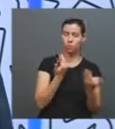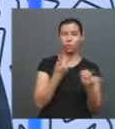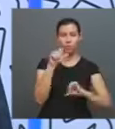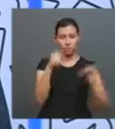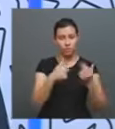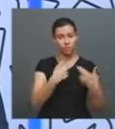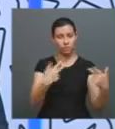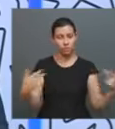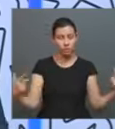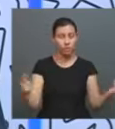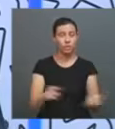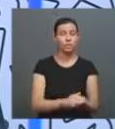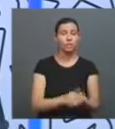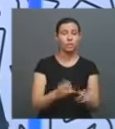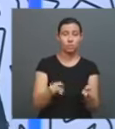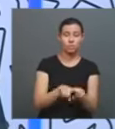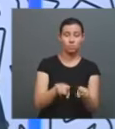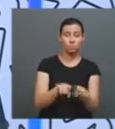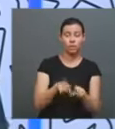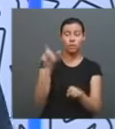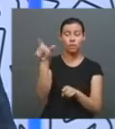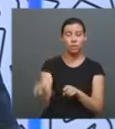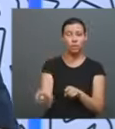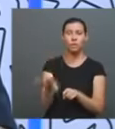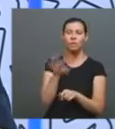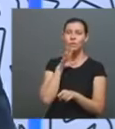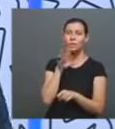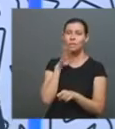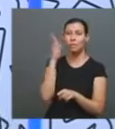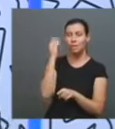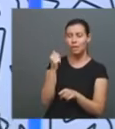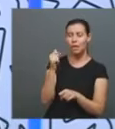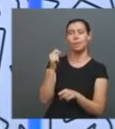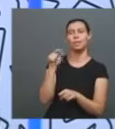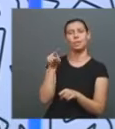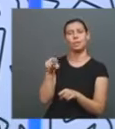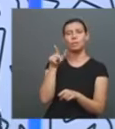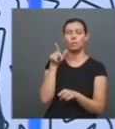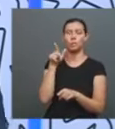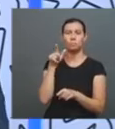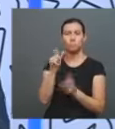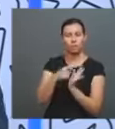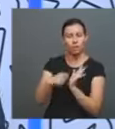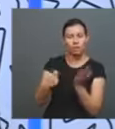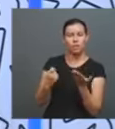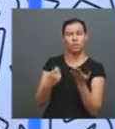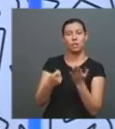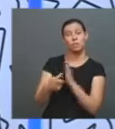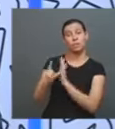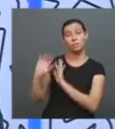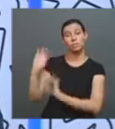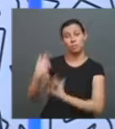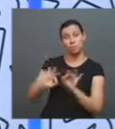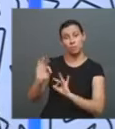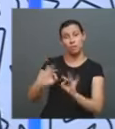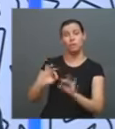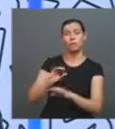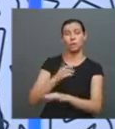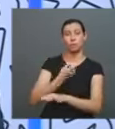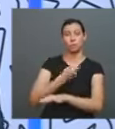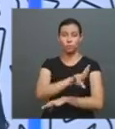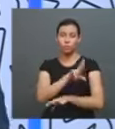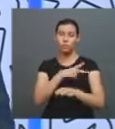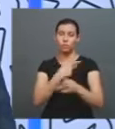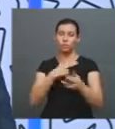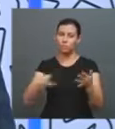questão da figura que escreve, são pessoas, às vezes o desafio de escrever um livro vem de um doutorado, vem de processos muito grandes